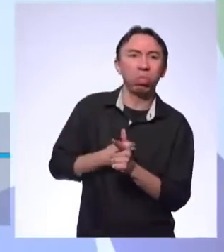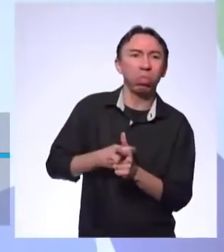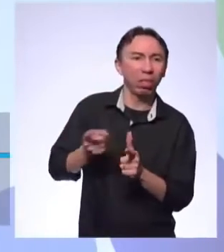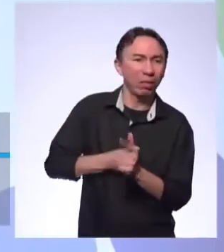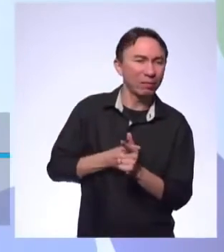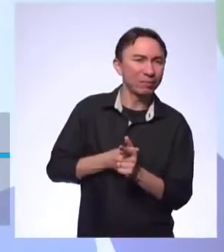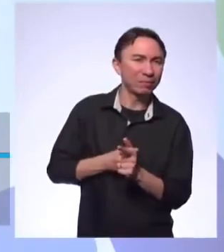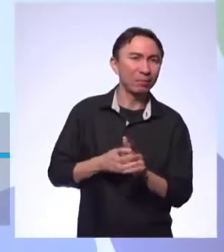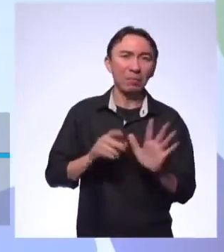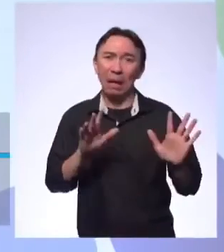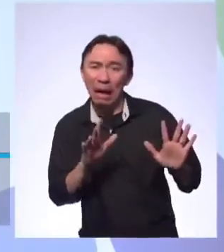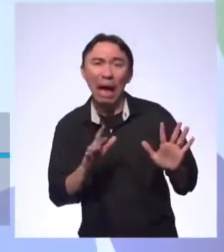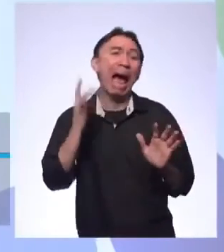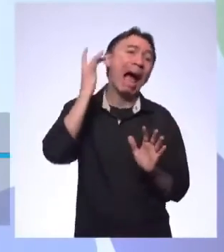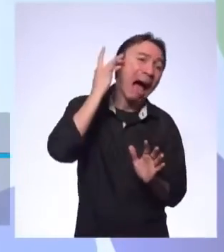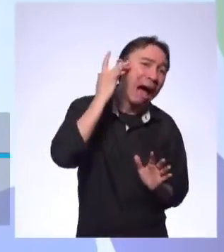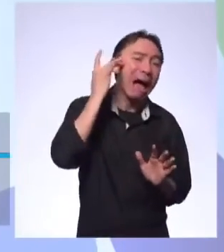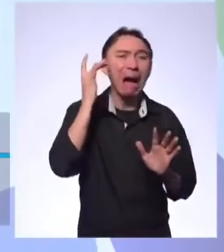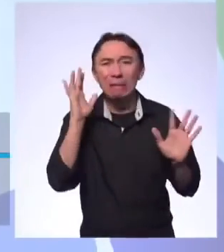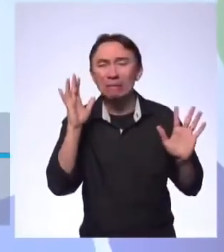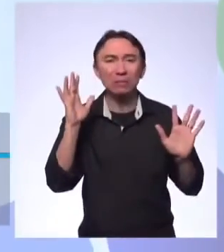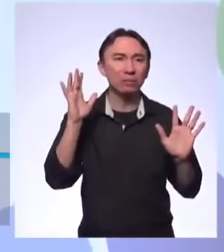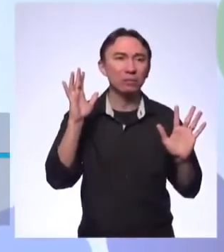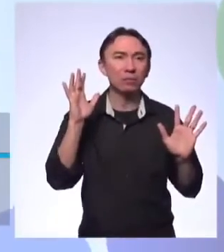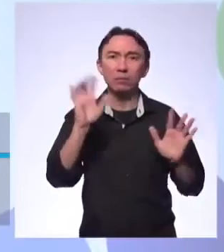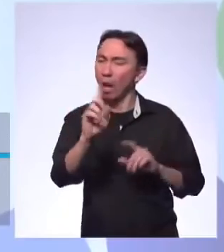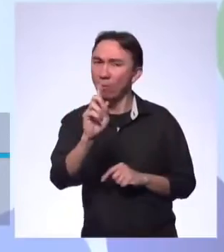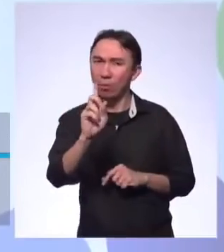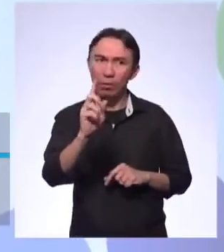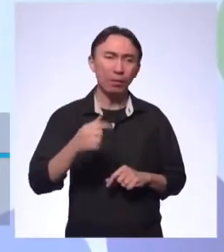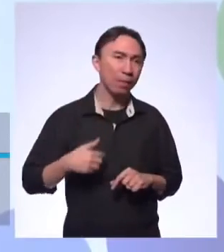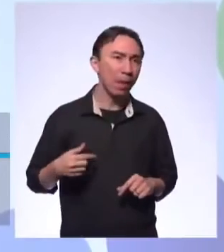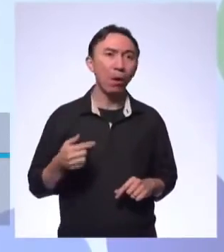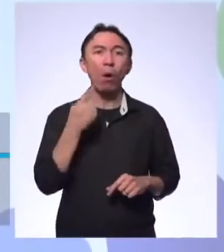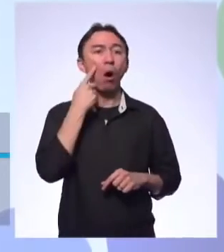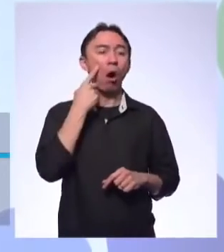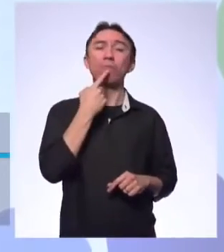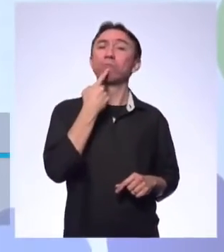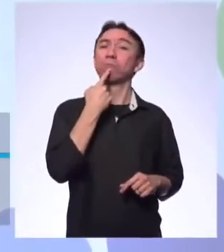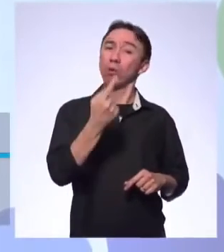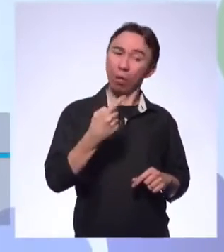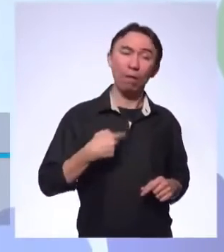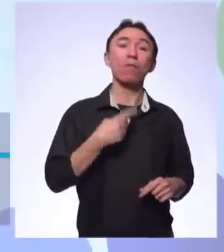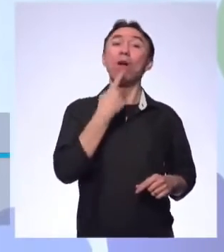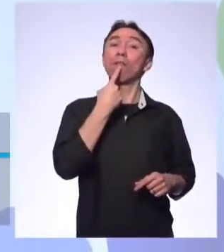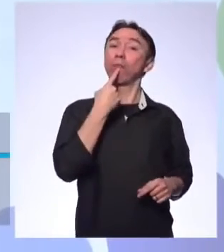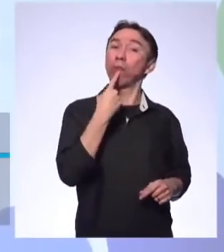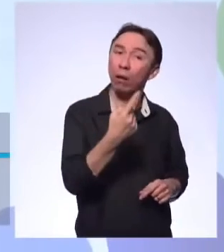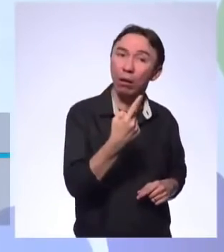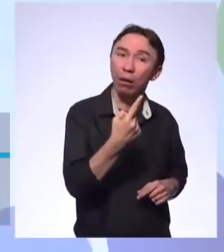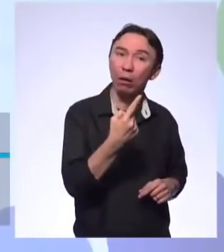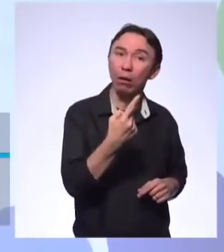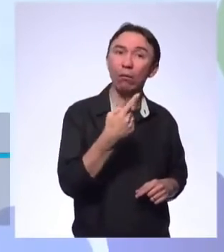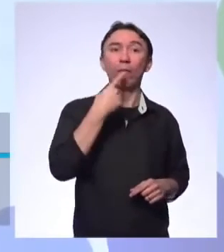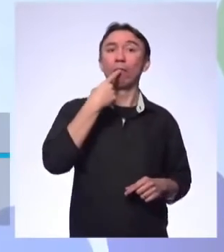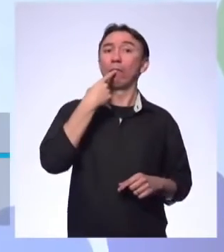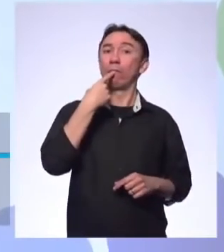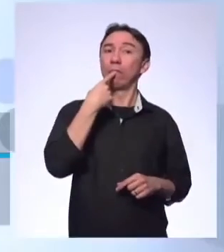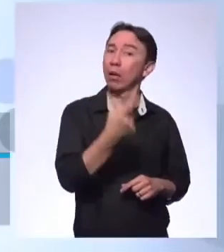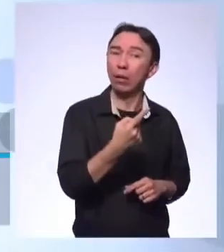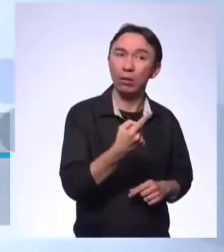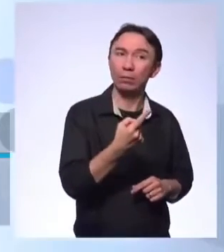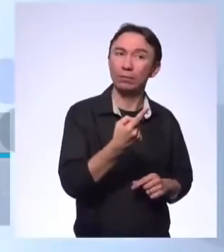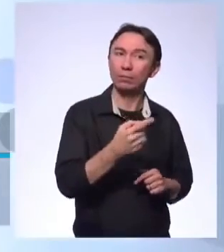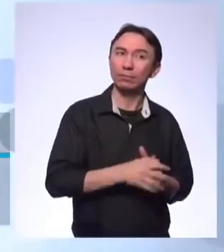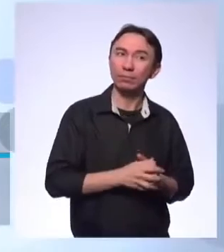eu acho que fica meio fraco ali na escrita. Ela mostra a posição e ela usa uma frase afirmativa. Boa, boa. Dá certeza no que fala,